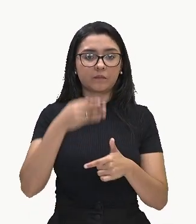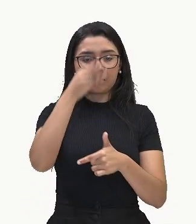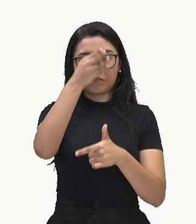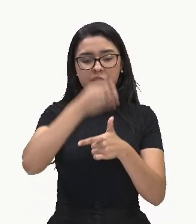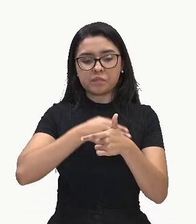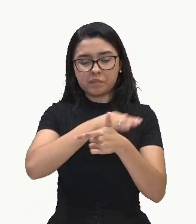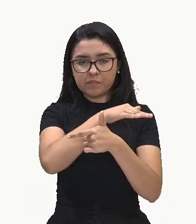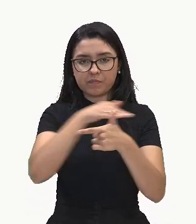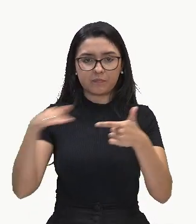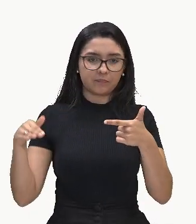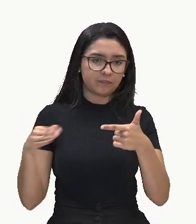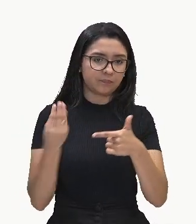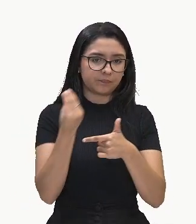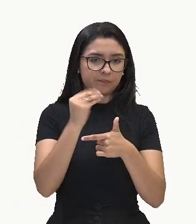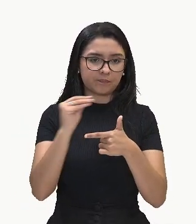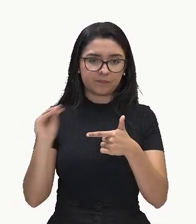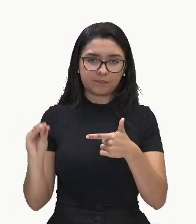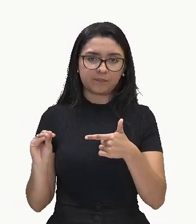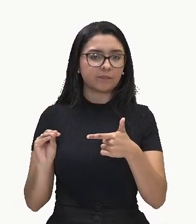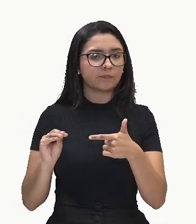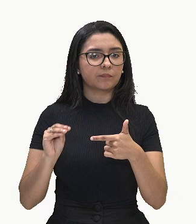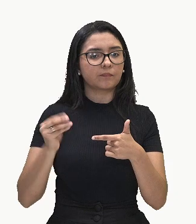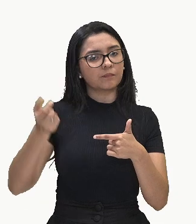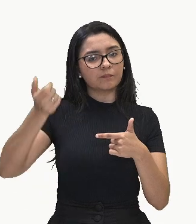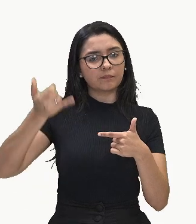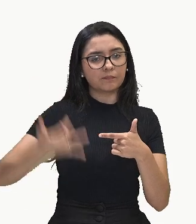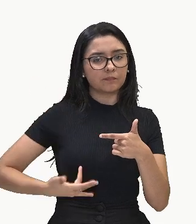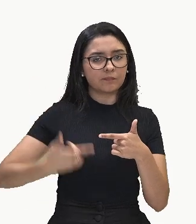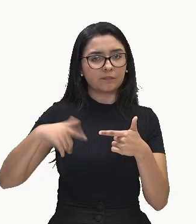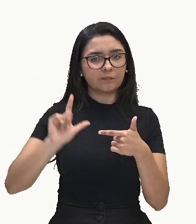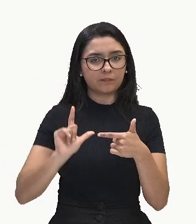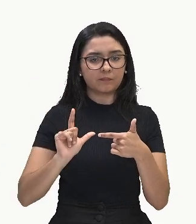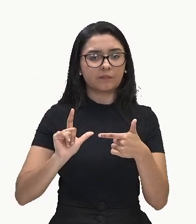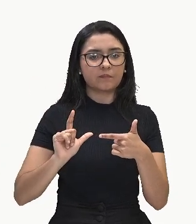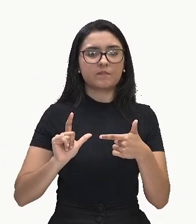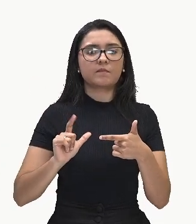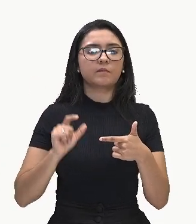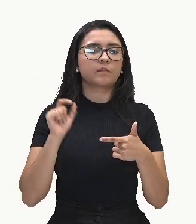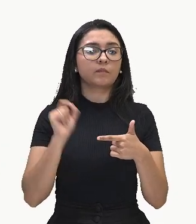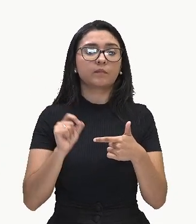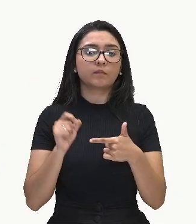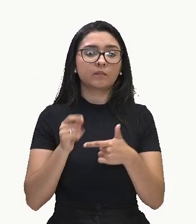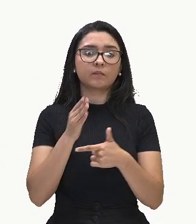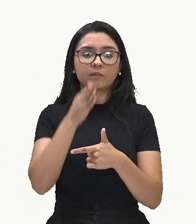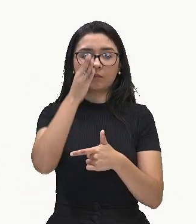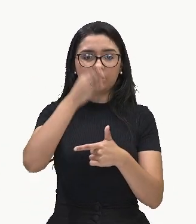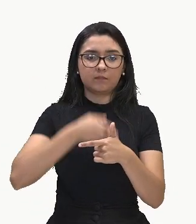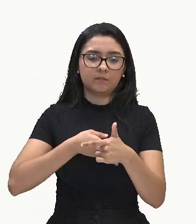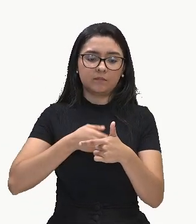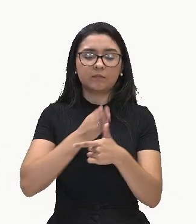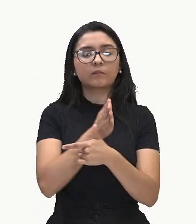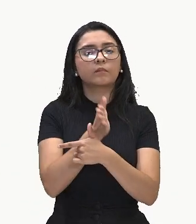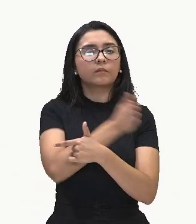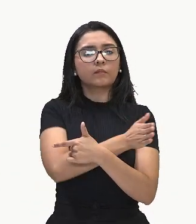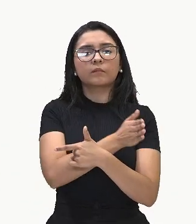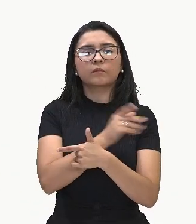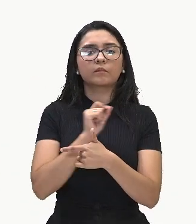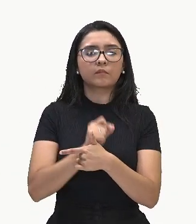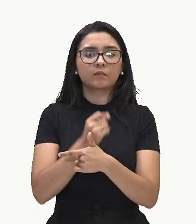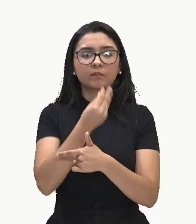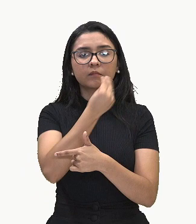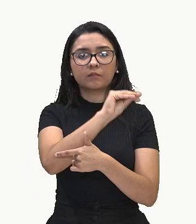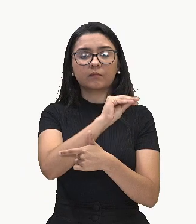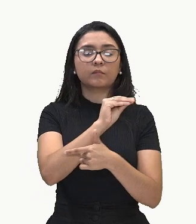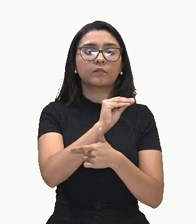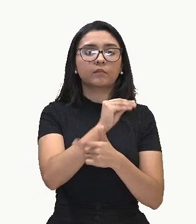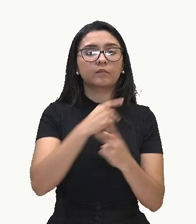Tá bom? Como foi agora dito ali em cima. Aqui, separadinho, eu vou colocar a raiz do